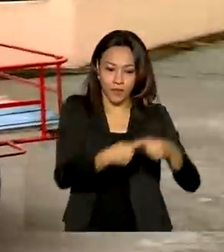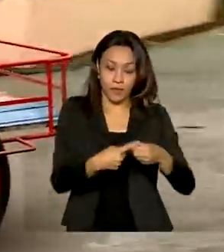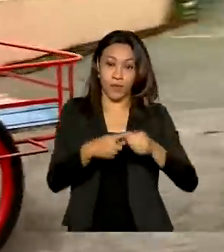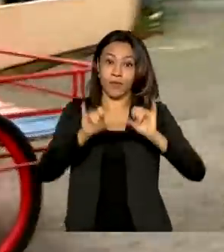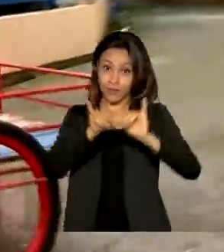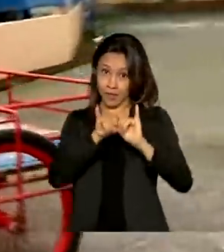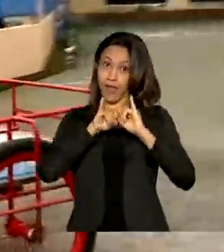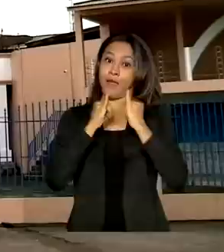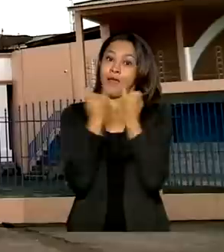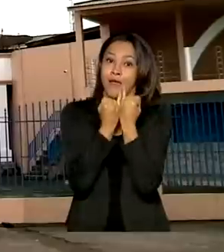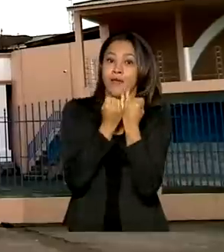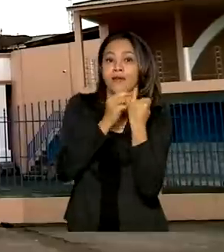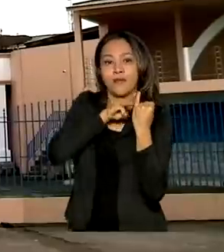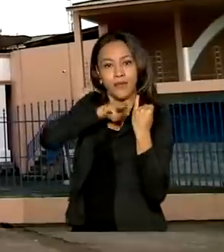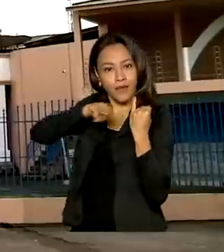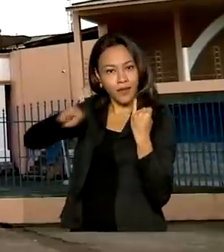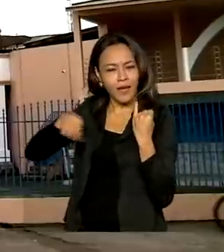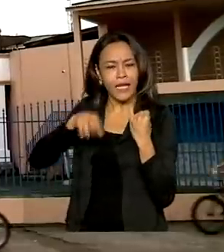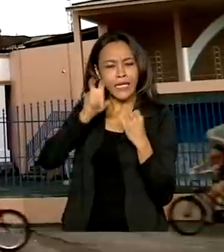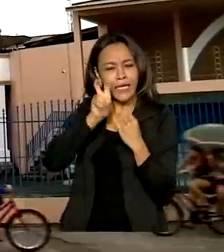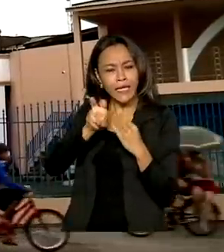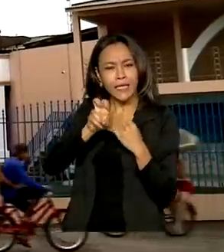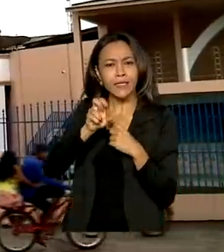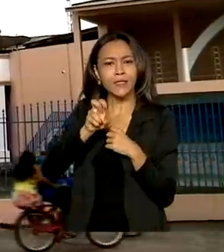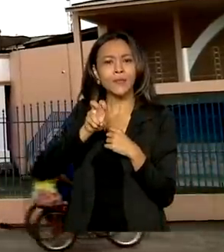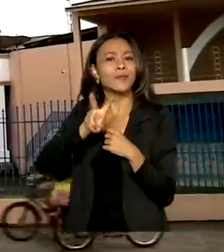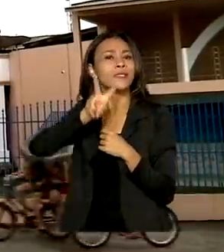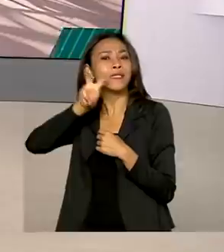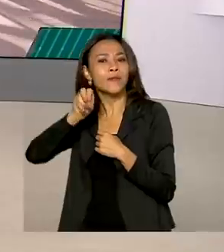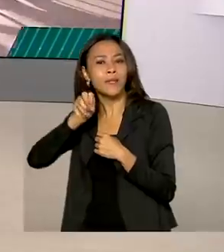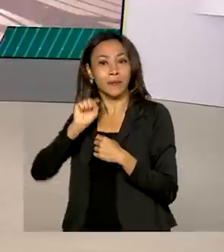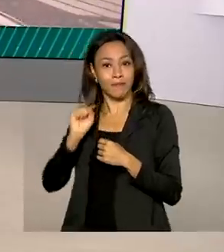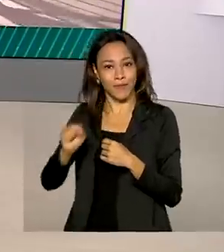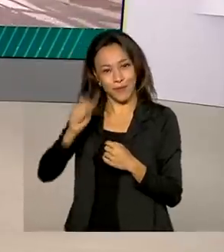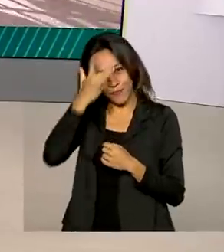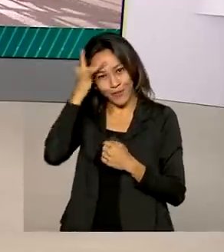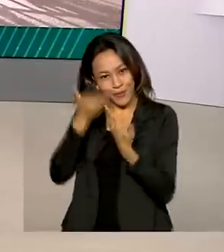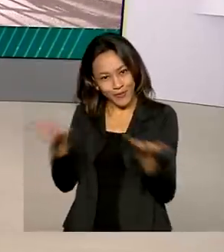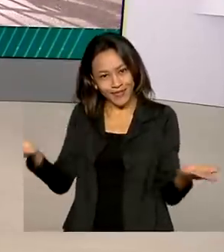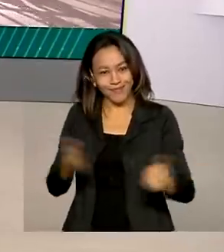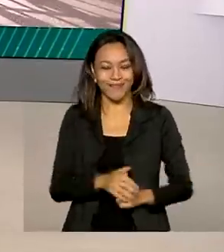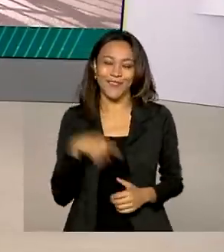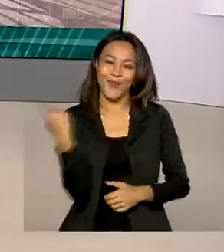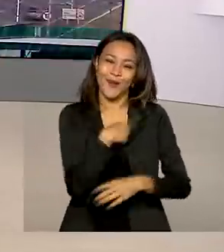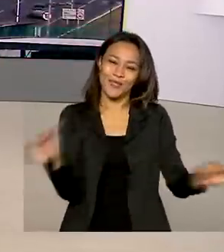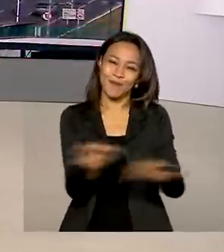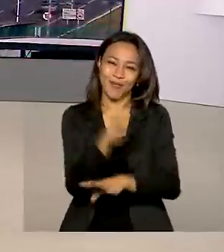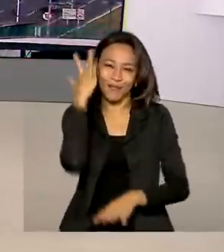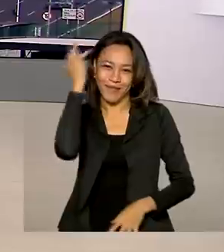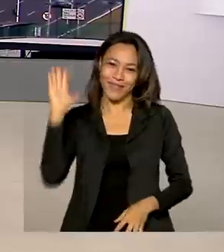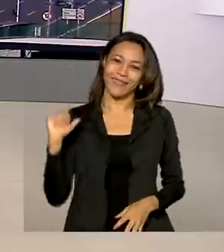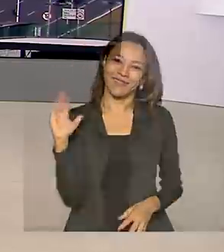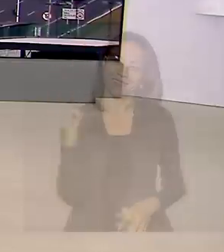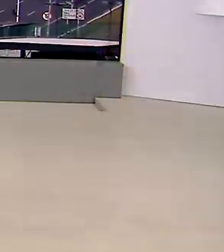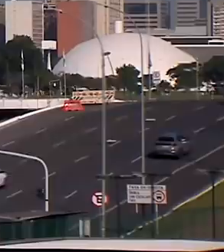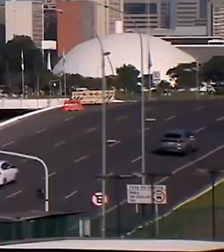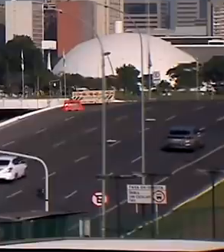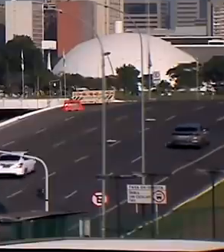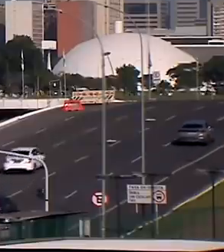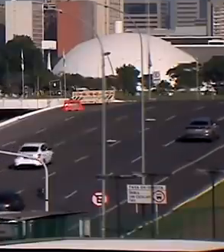que tem cerca de 550 mil habitantes. E a gente fica por aqui. Até amanhã. Tchau, tchau.